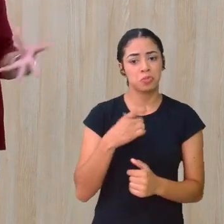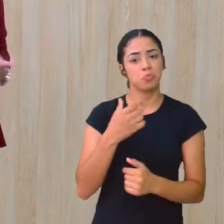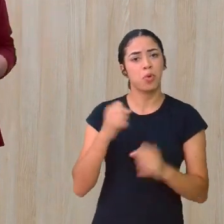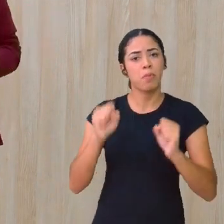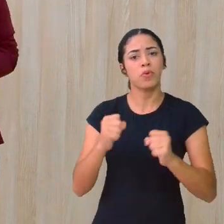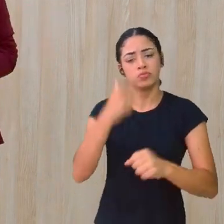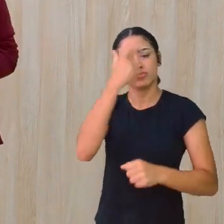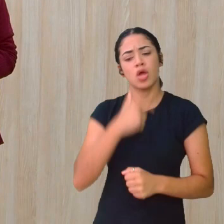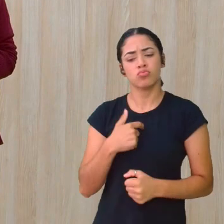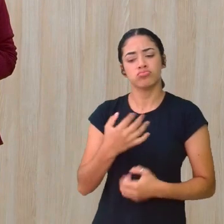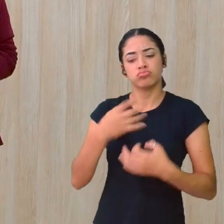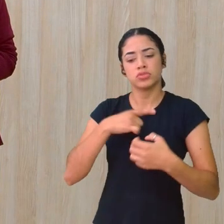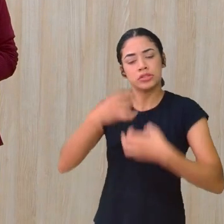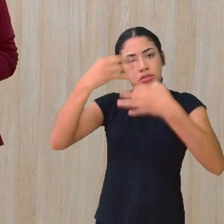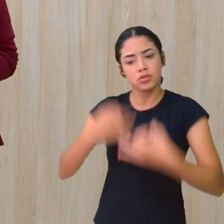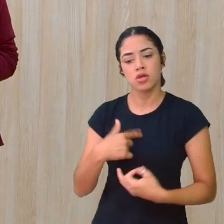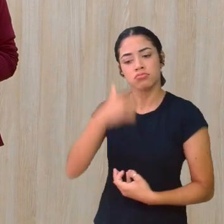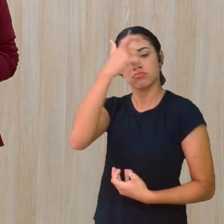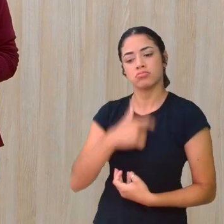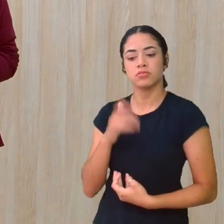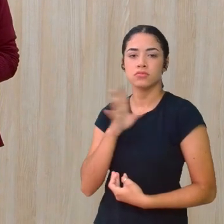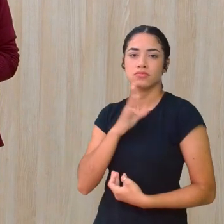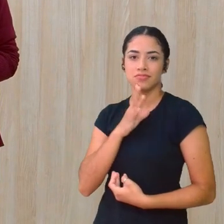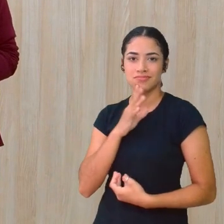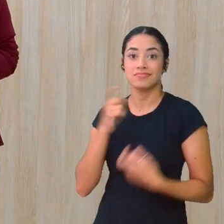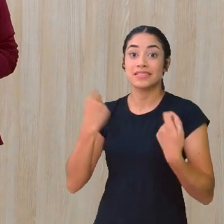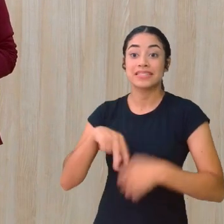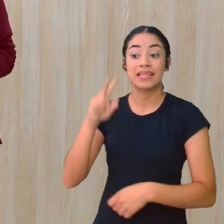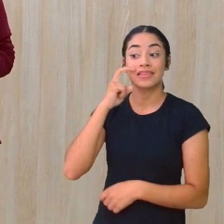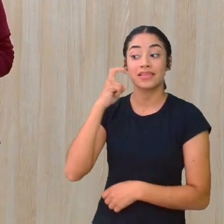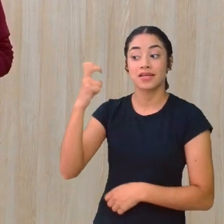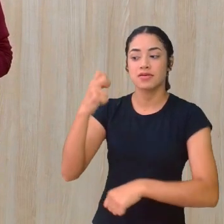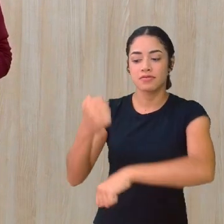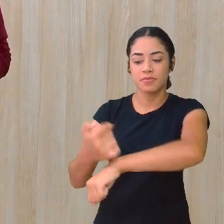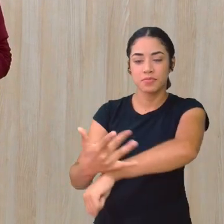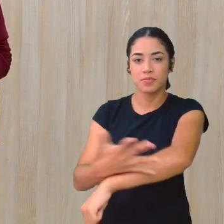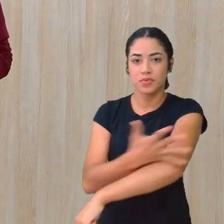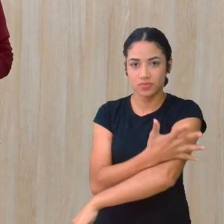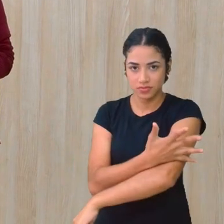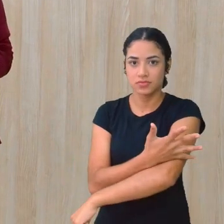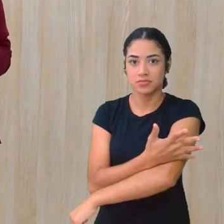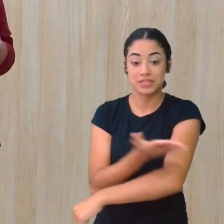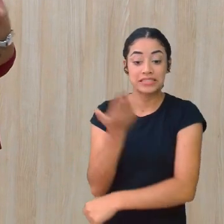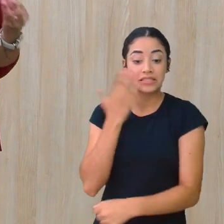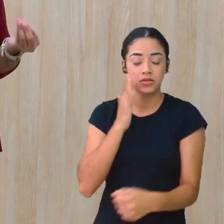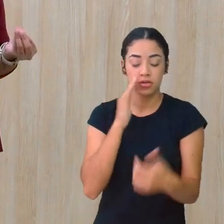forma É necessário sempre Inteligência emocional Para lidar com Todos esses fatores